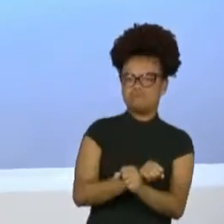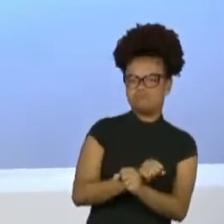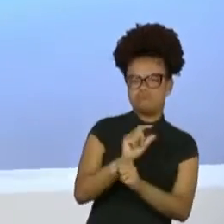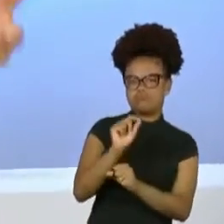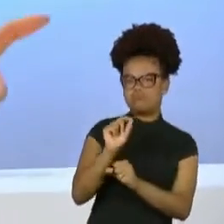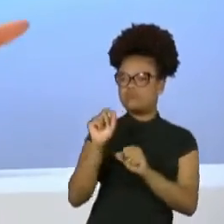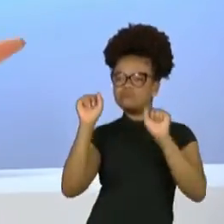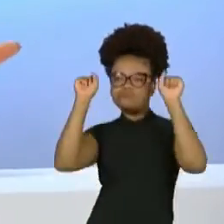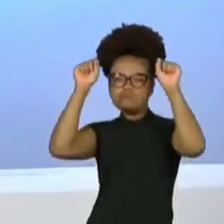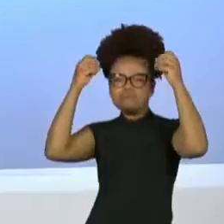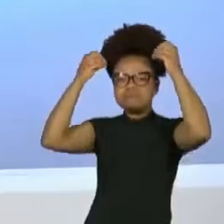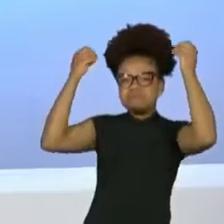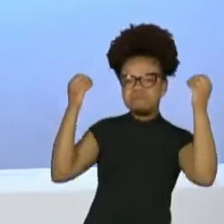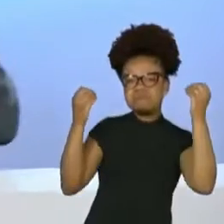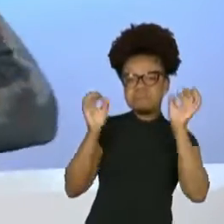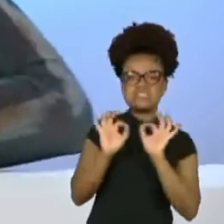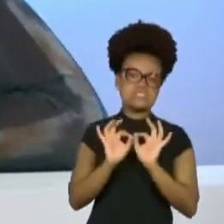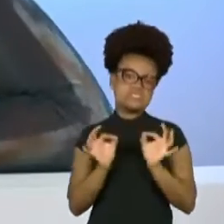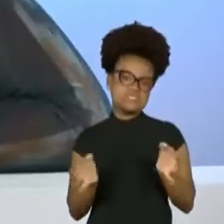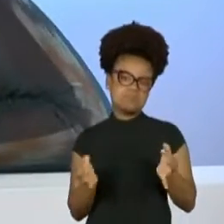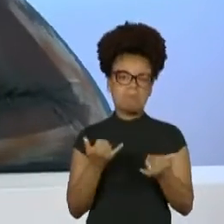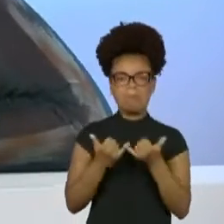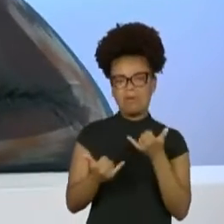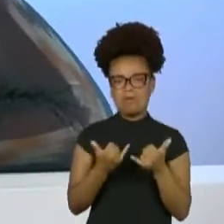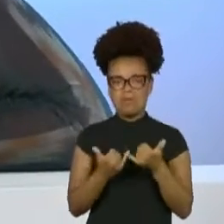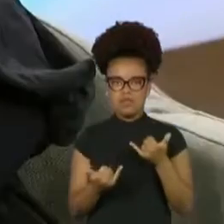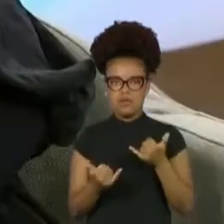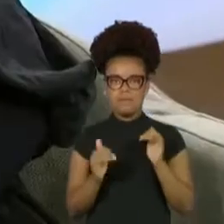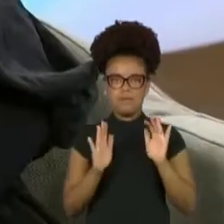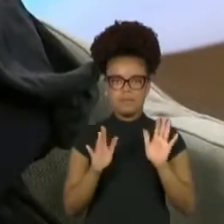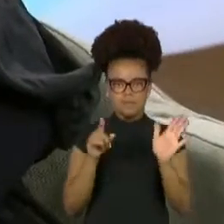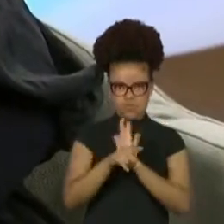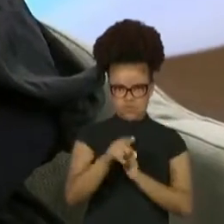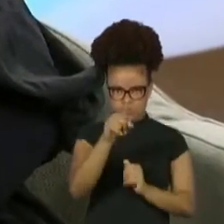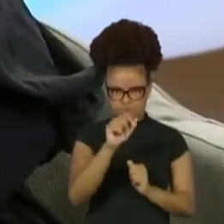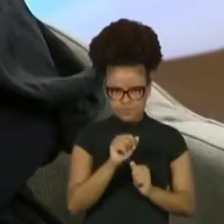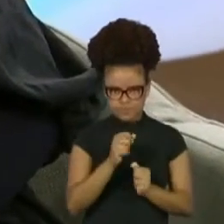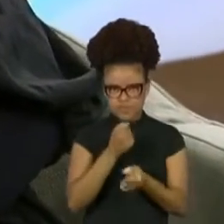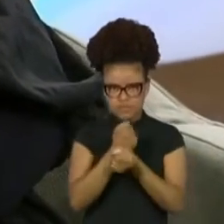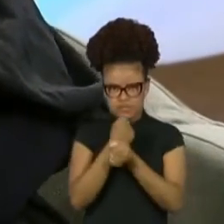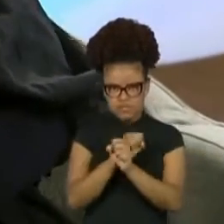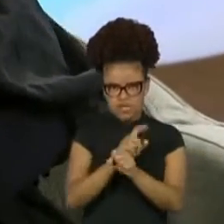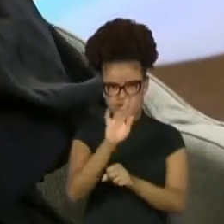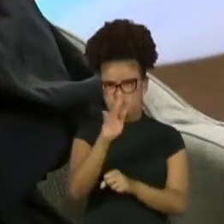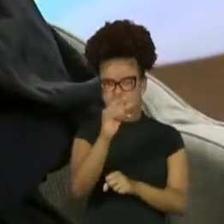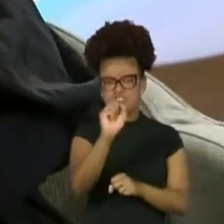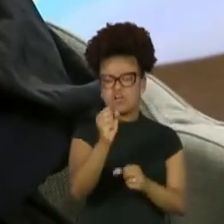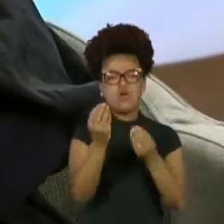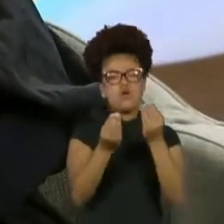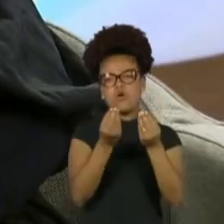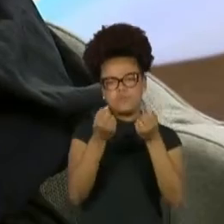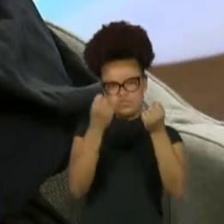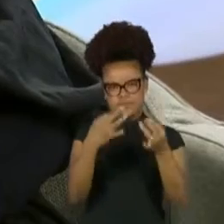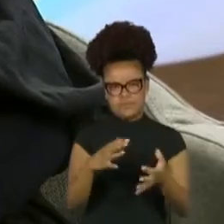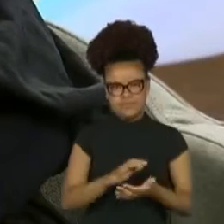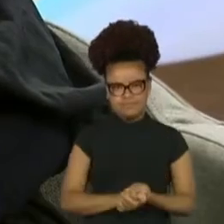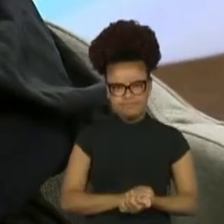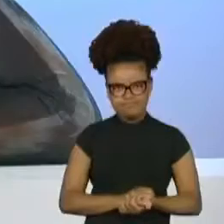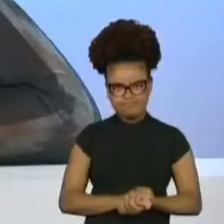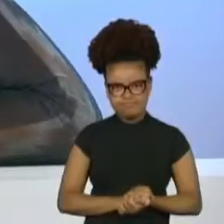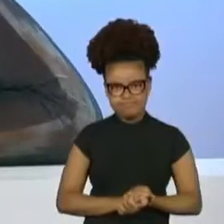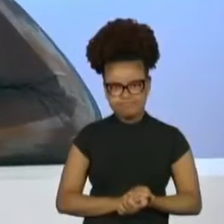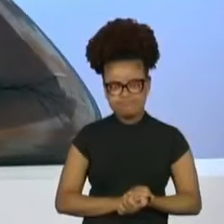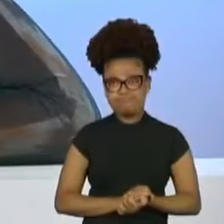Mota, para ela, quem foi Chica da Silva. Meu Deus do céu. Sabe que essa história que você contou, eu nunca